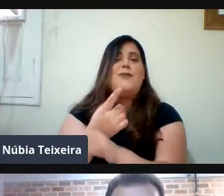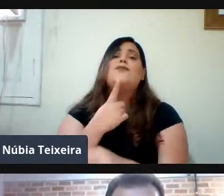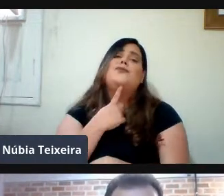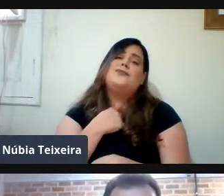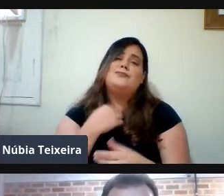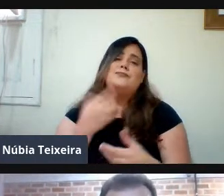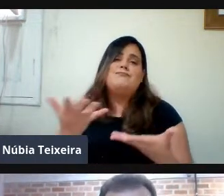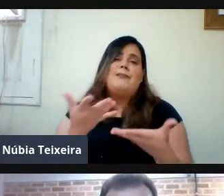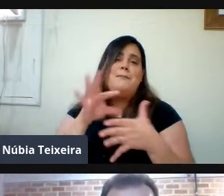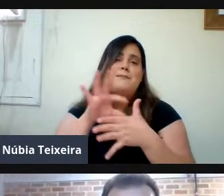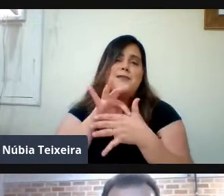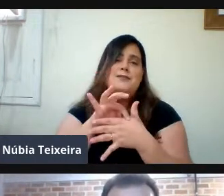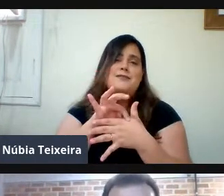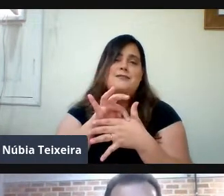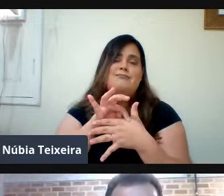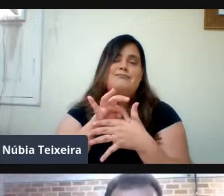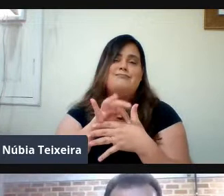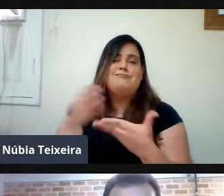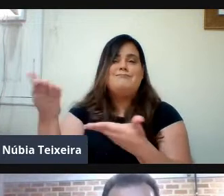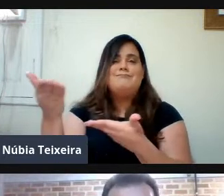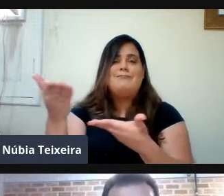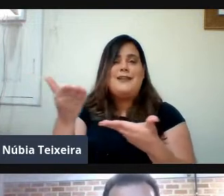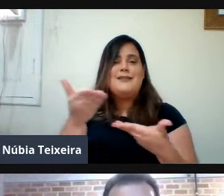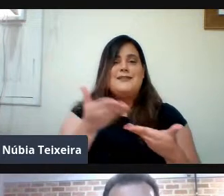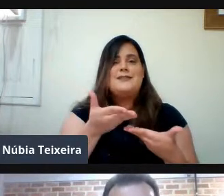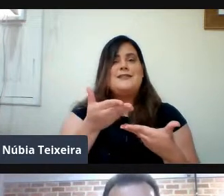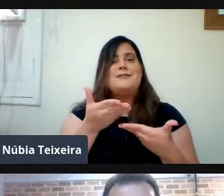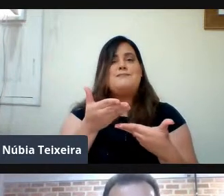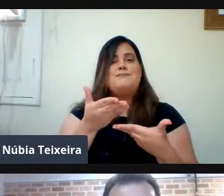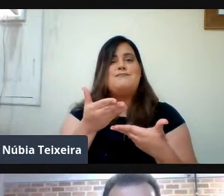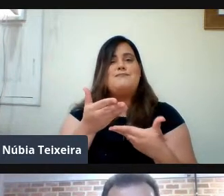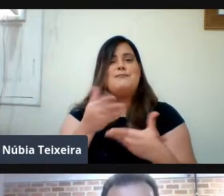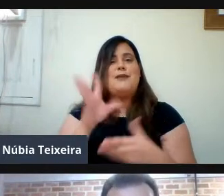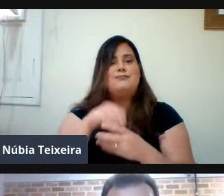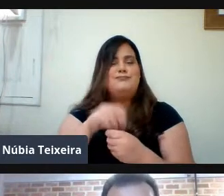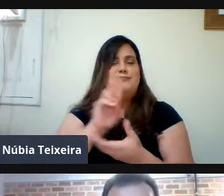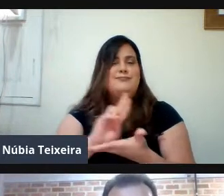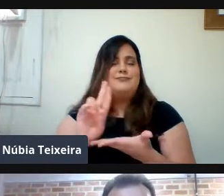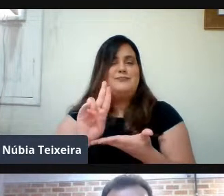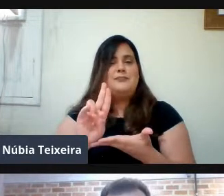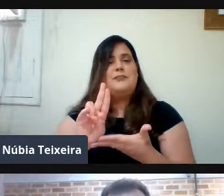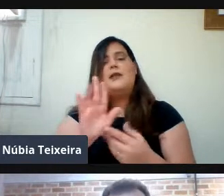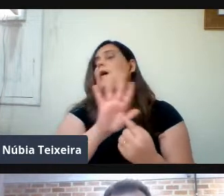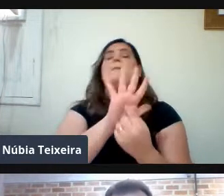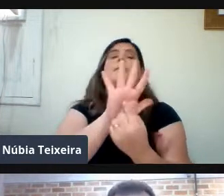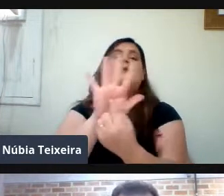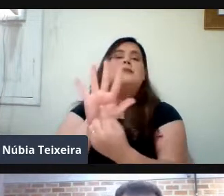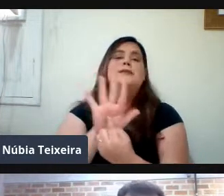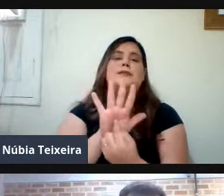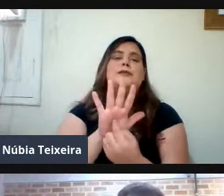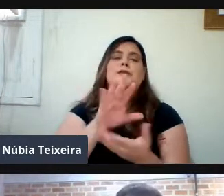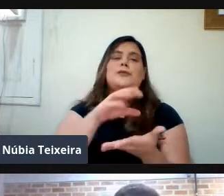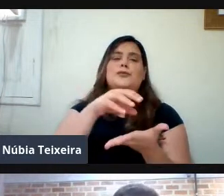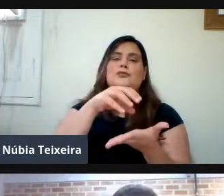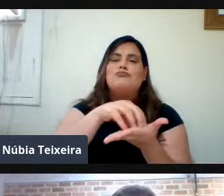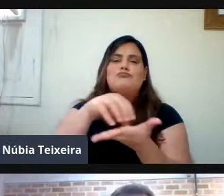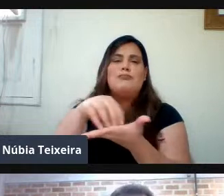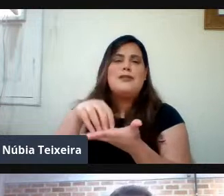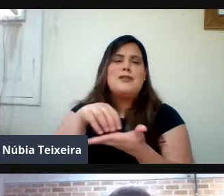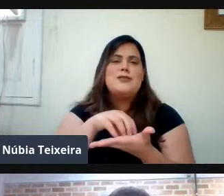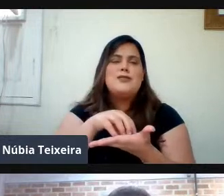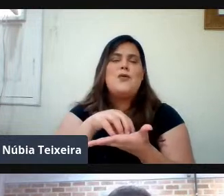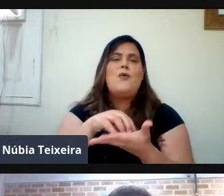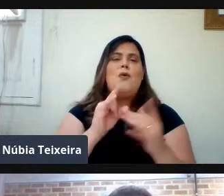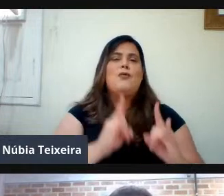Vocês Aqui nas Nossas Instalações Apresentando Nossos servidores Nossos departamentos Nossas instalações Mas